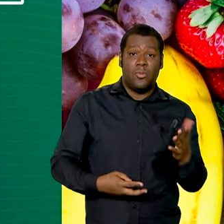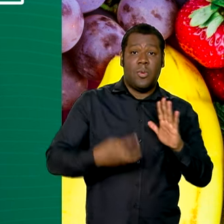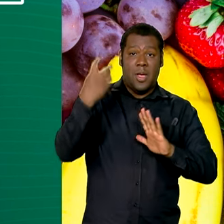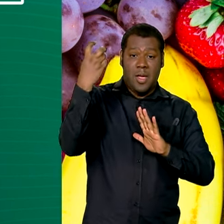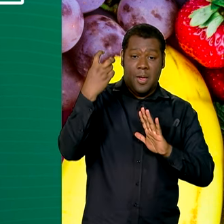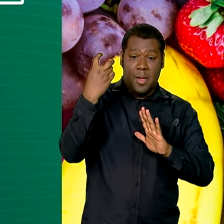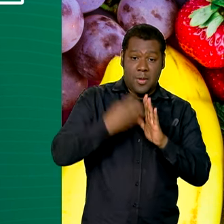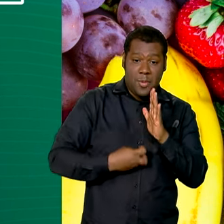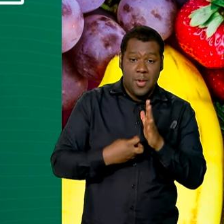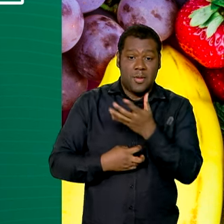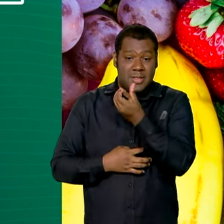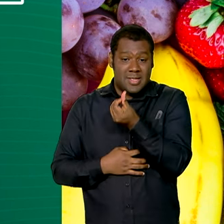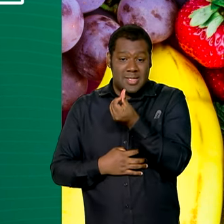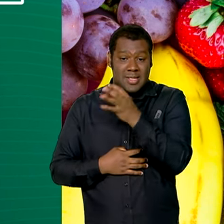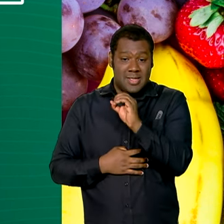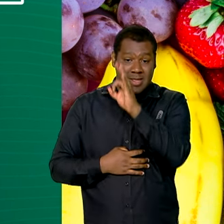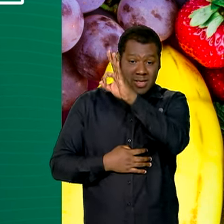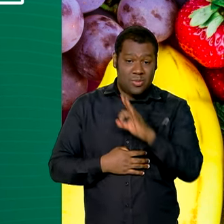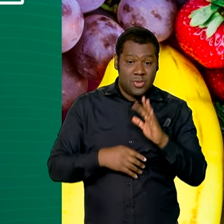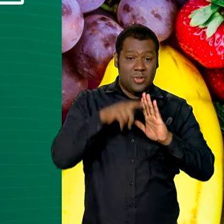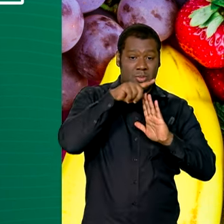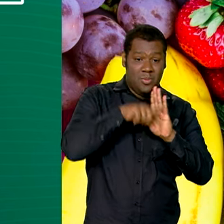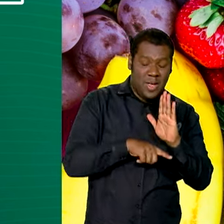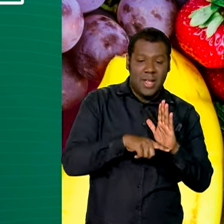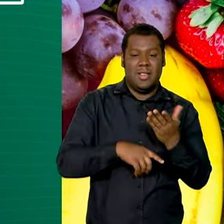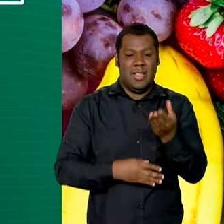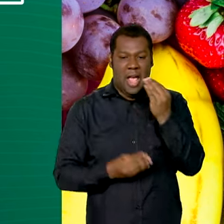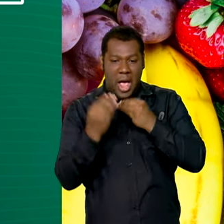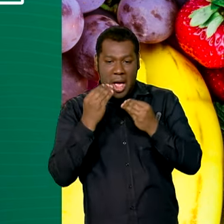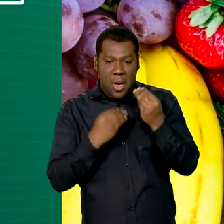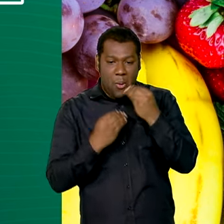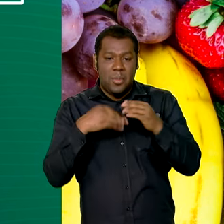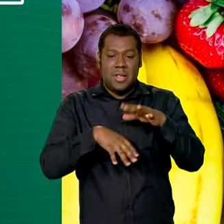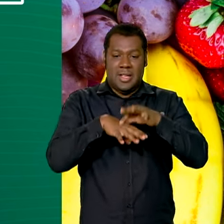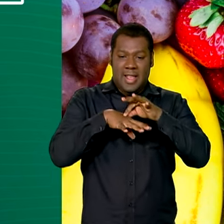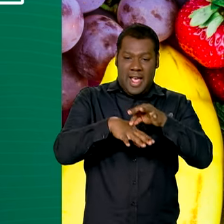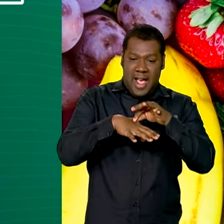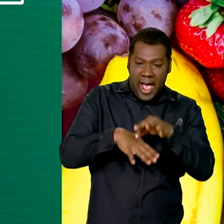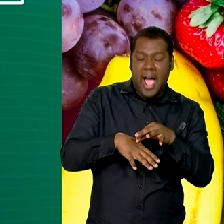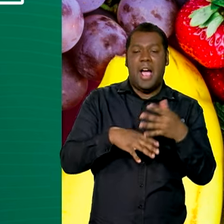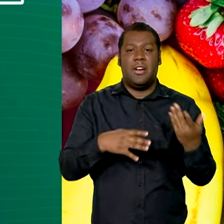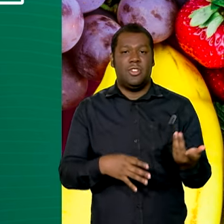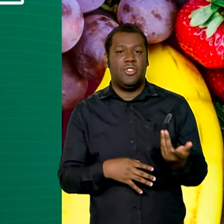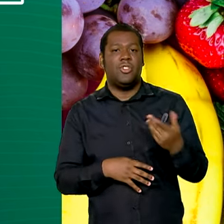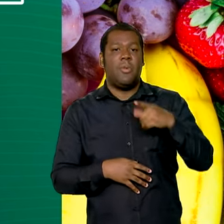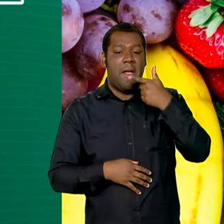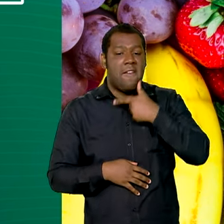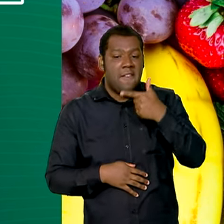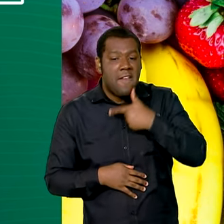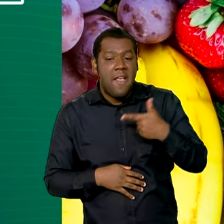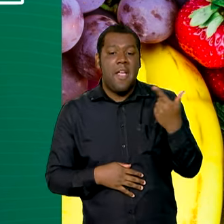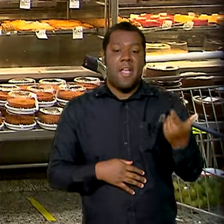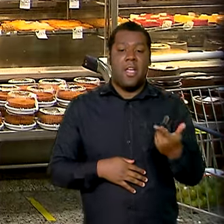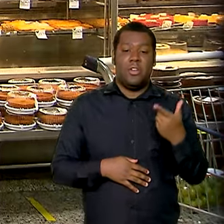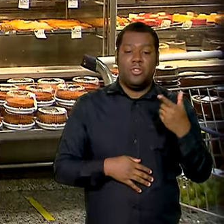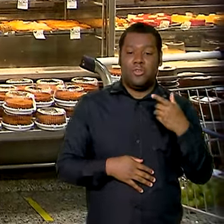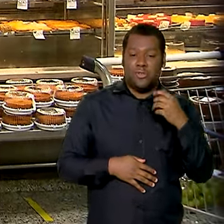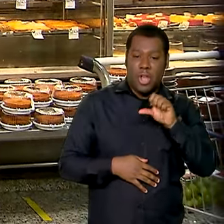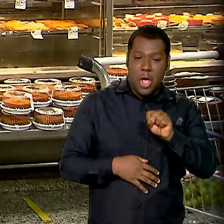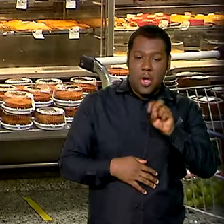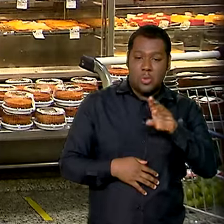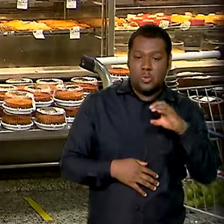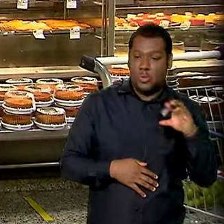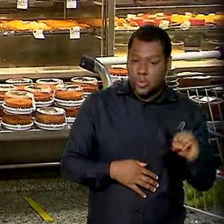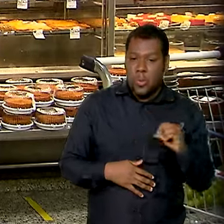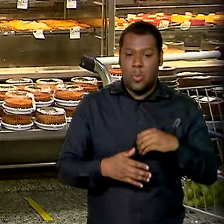alimentos, como carnes, peixes, crustáceos, iogurtes, queijos, mel e sucos de fruta naturais. De acordo